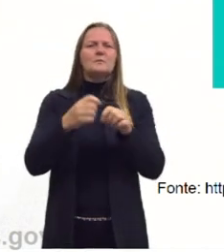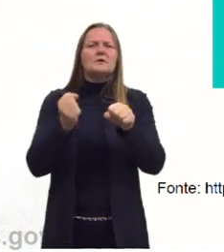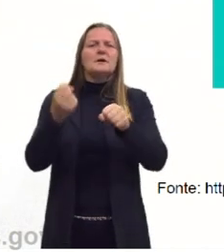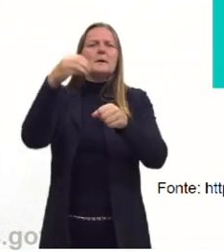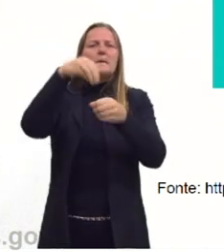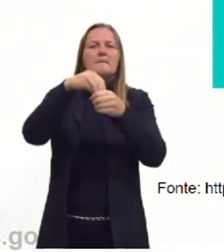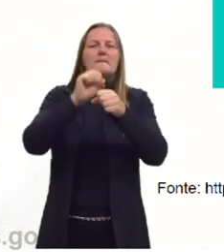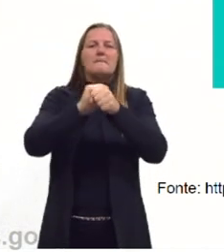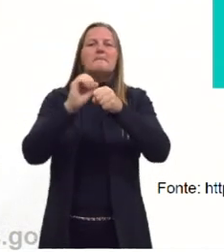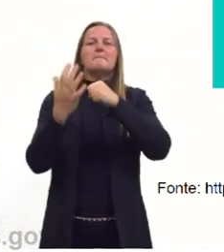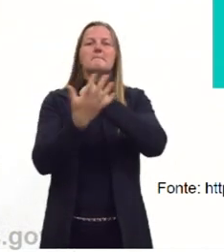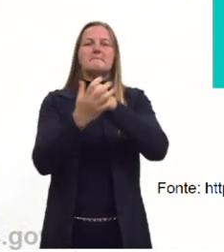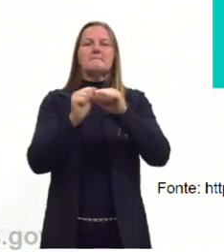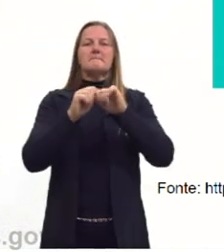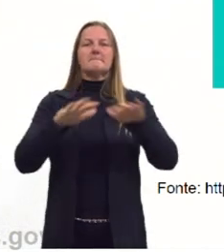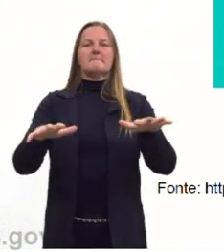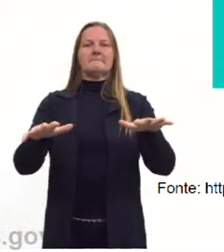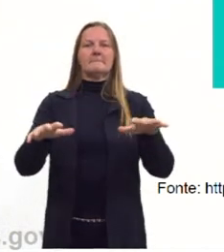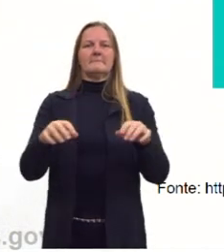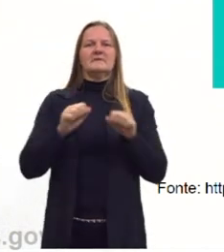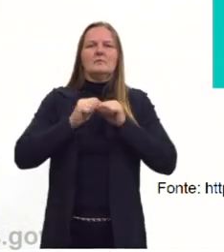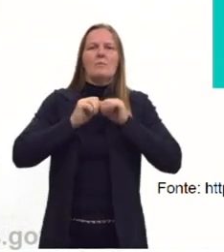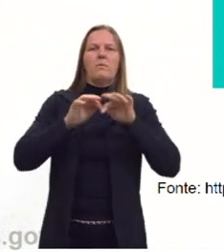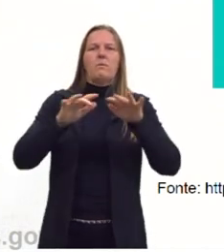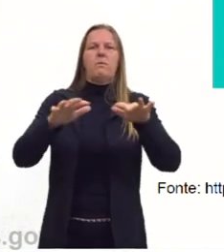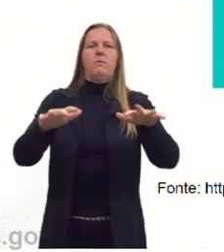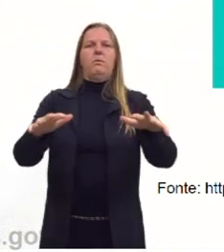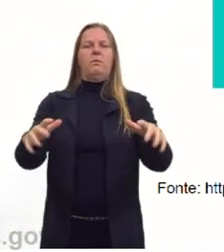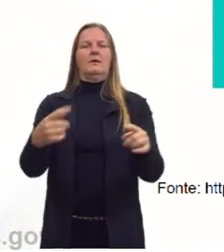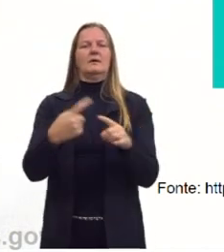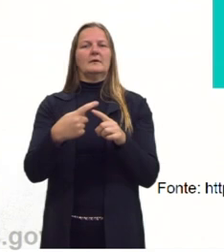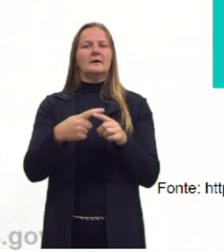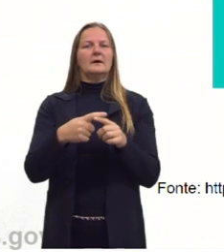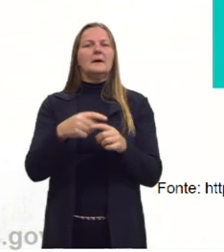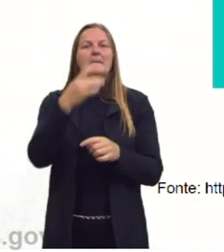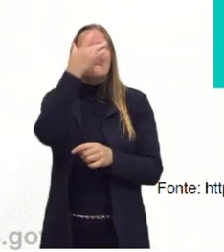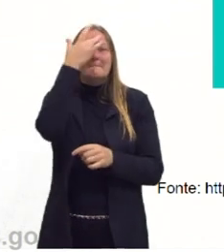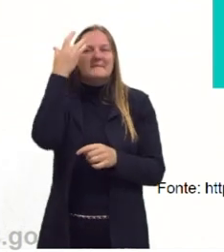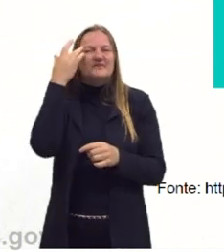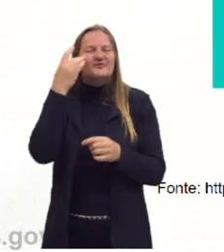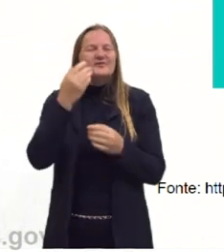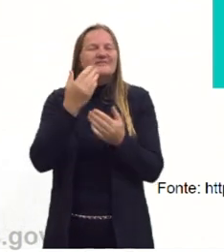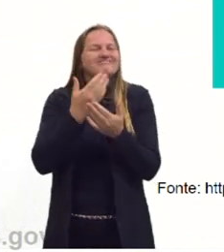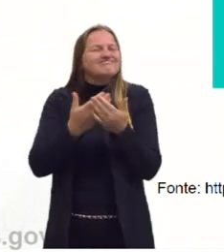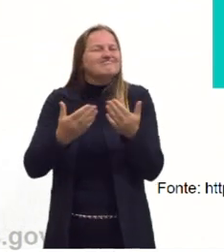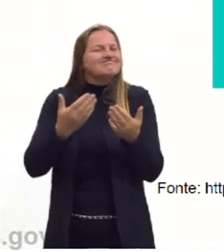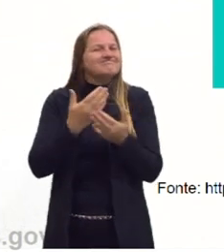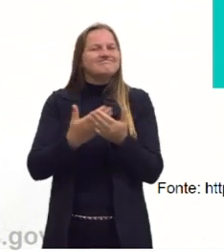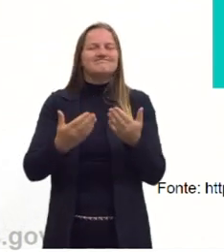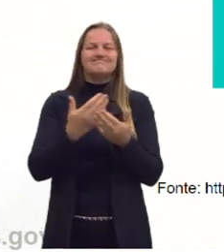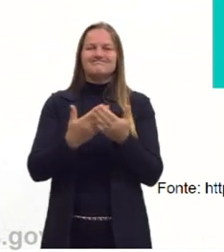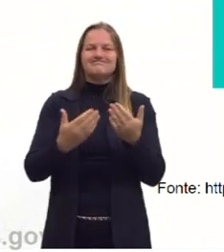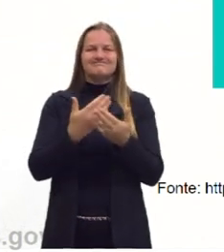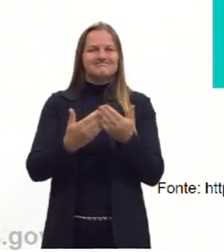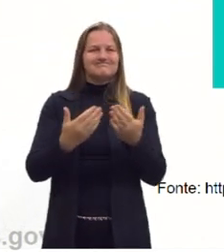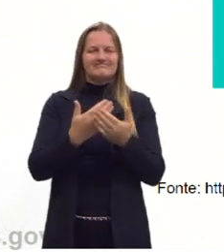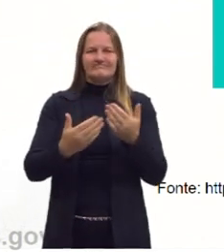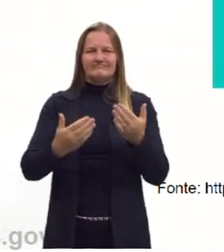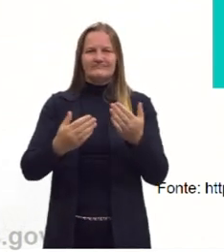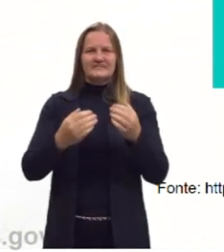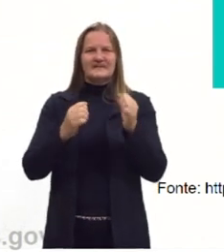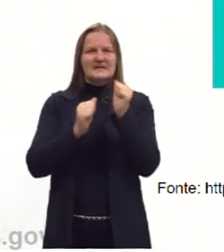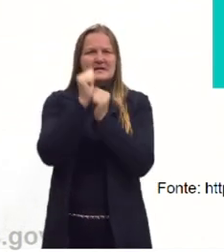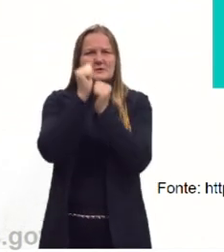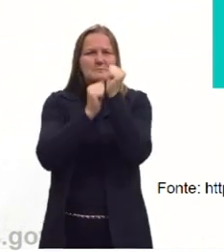acabou que na pandemia muitas pessoas tiveram perdas financeiras e teve que de alguma forma ser